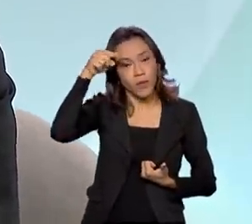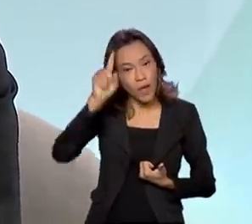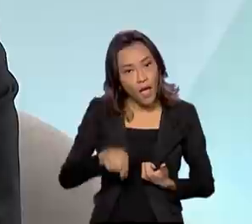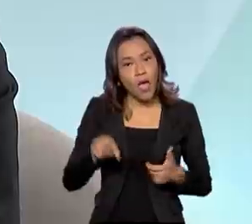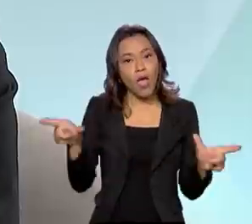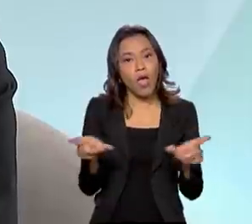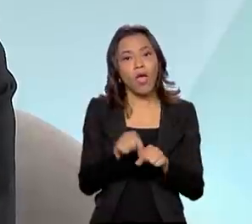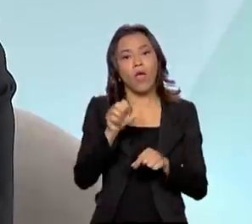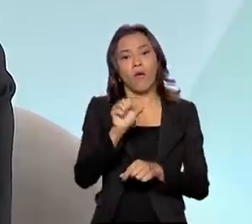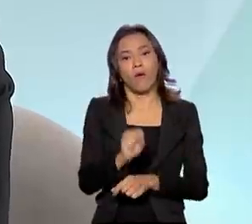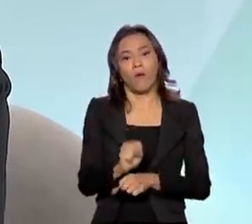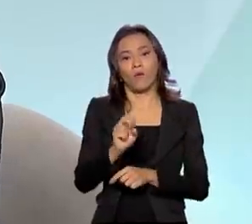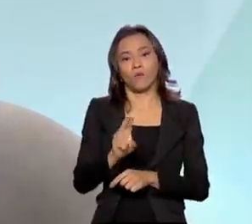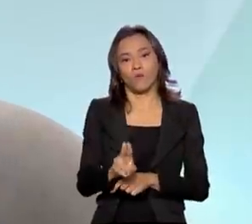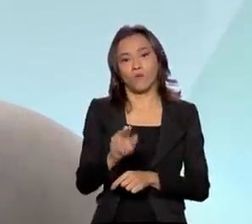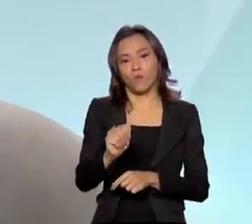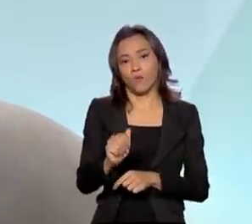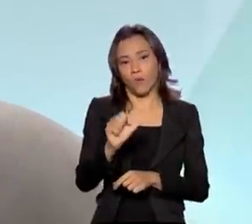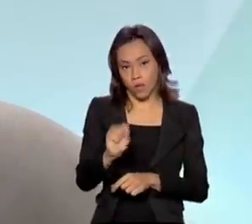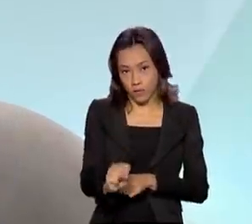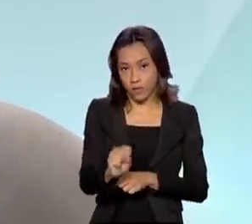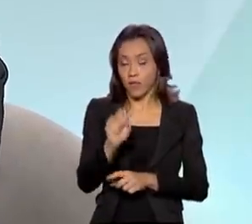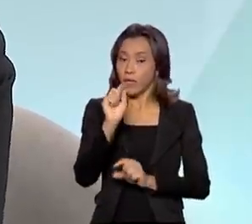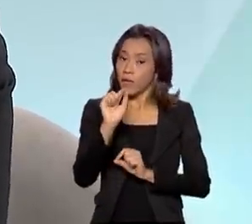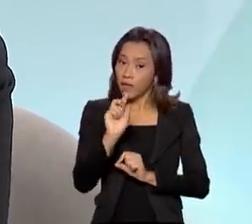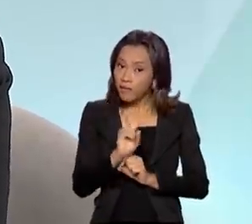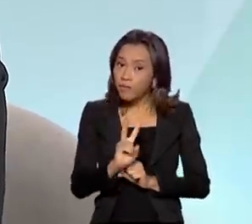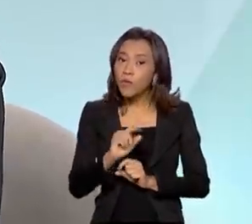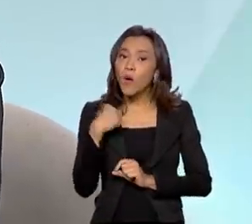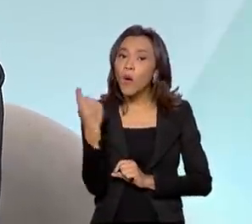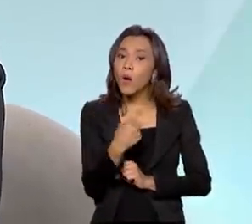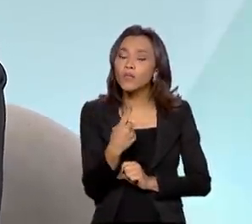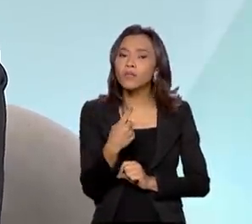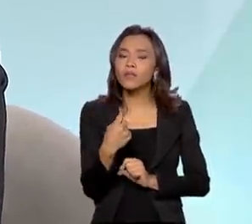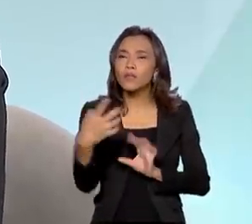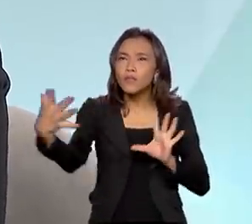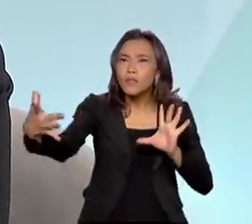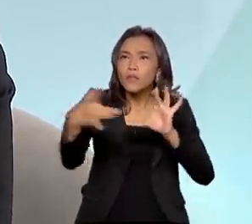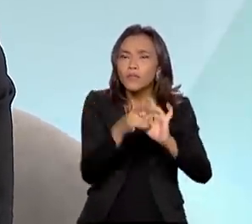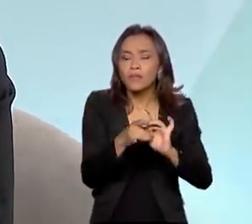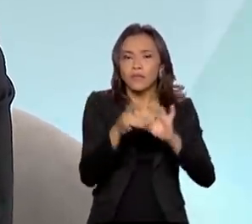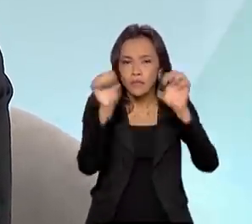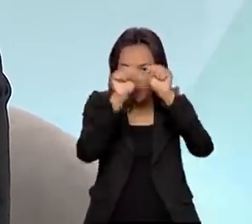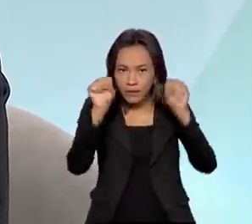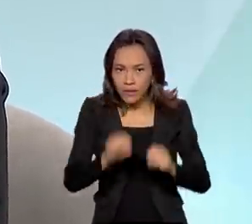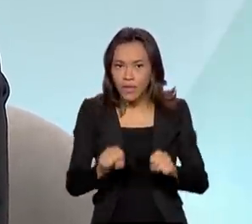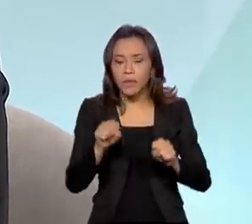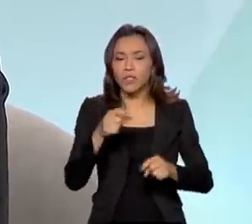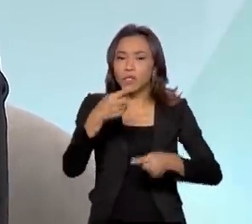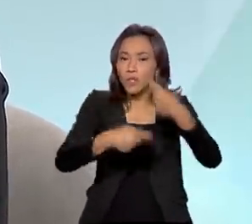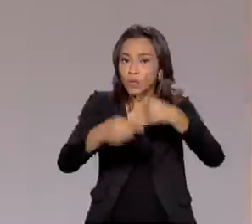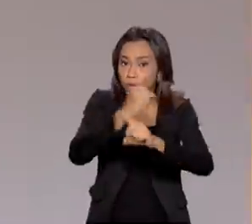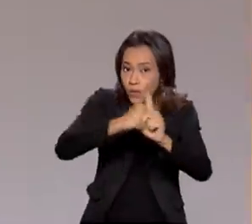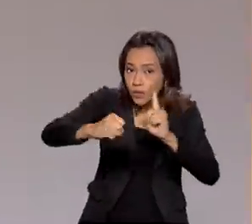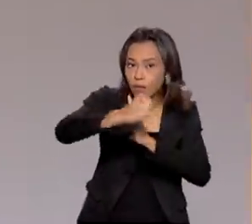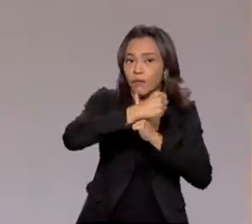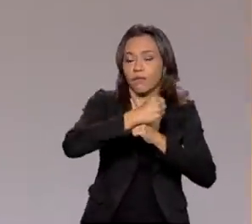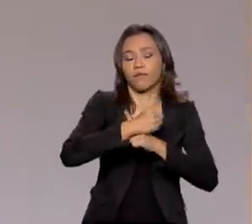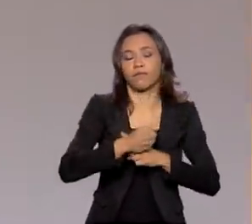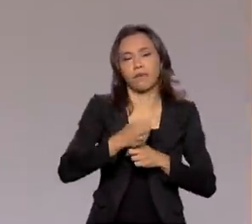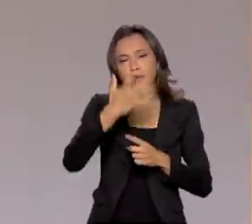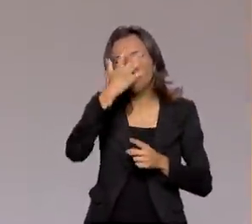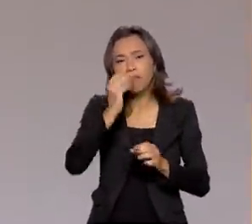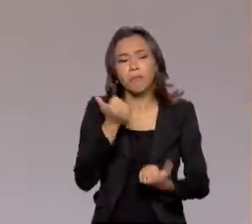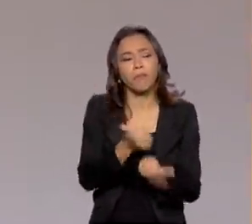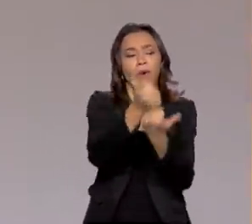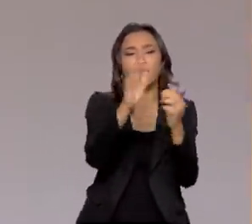cadastro que nós justamente buscamos interligar todas as políticas de assistência para aquela população mais carente. Agora, queria